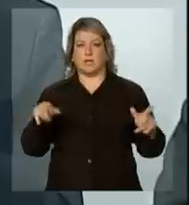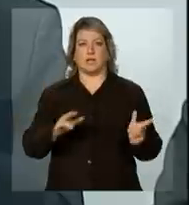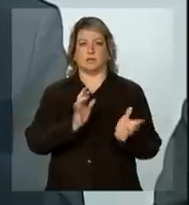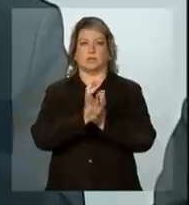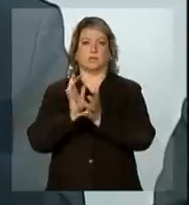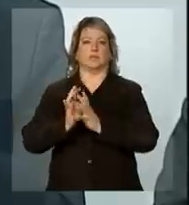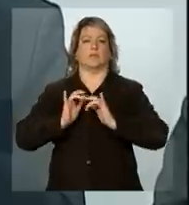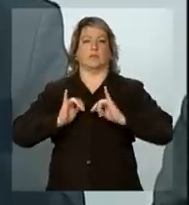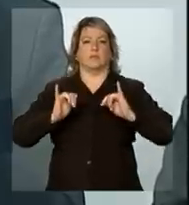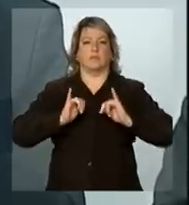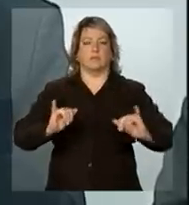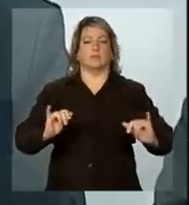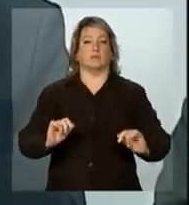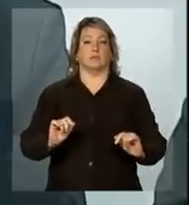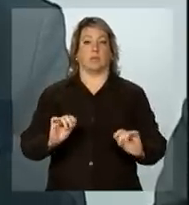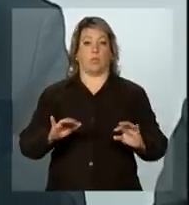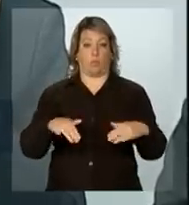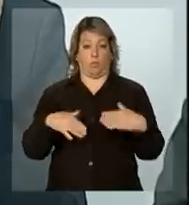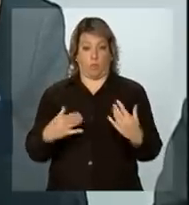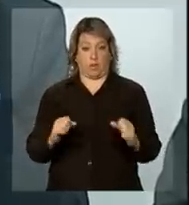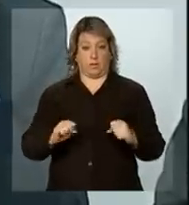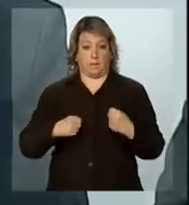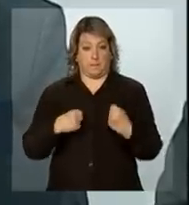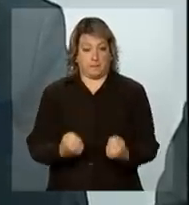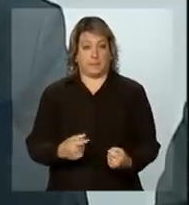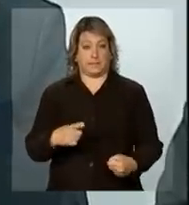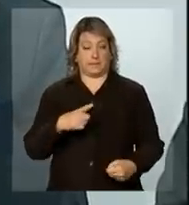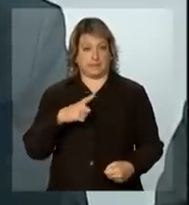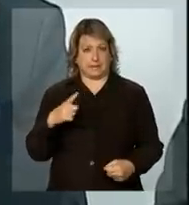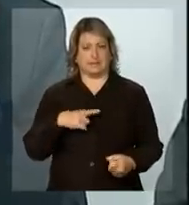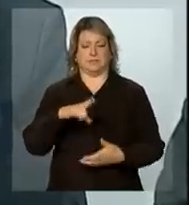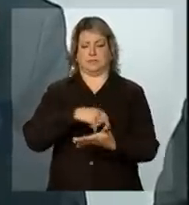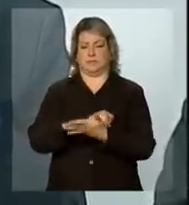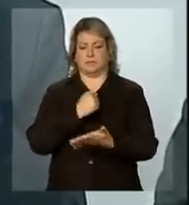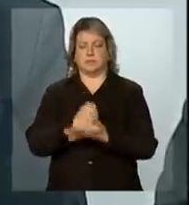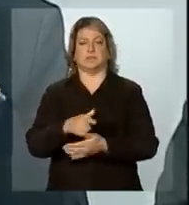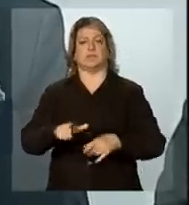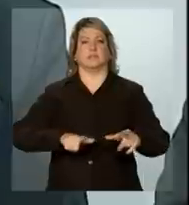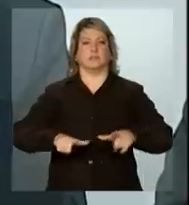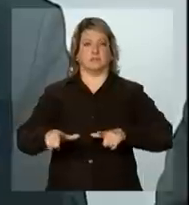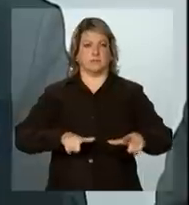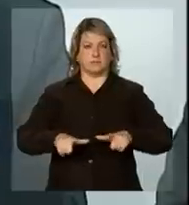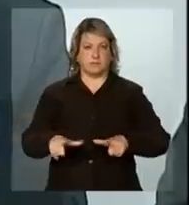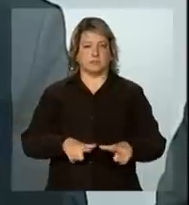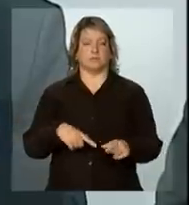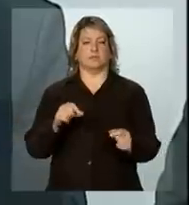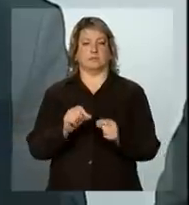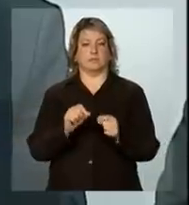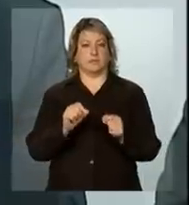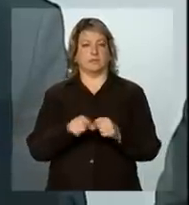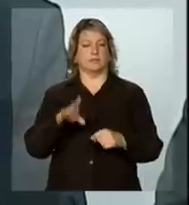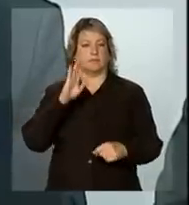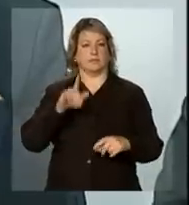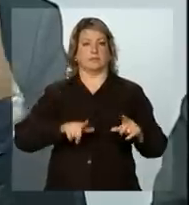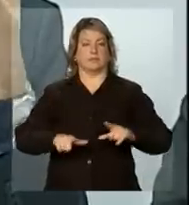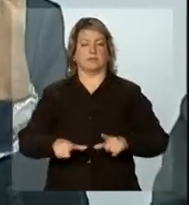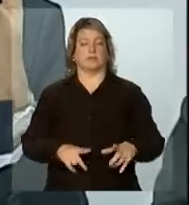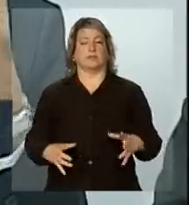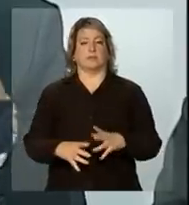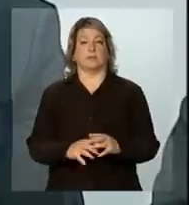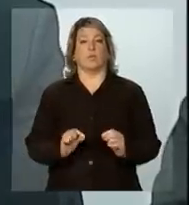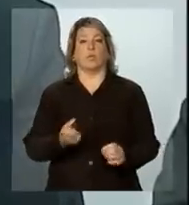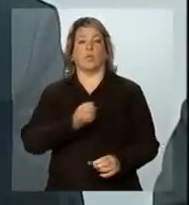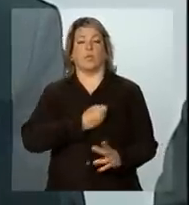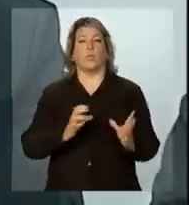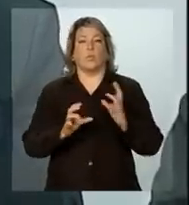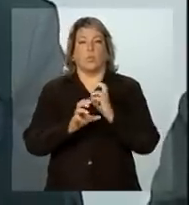e, quando empenha, está contratando o serviço, está viabilizando a iniciativa. E o número